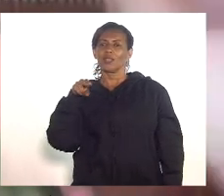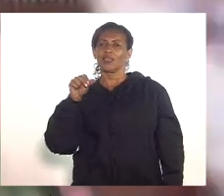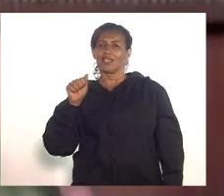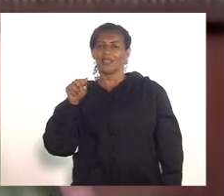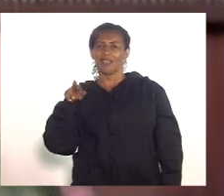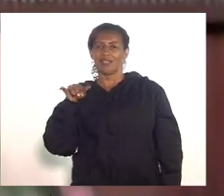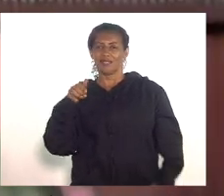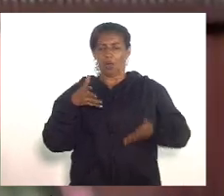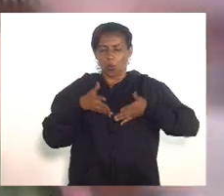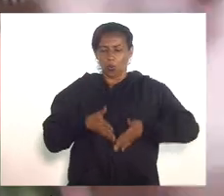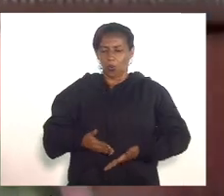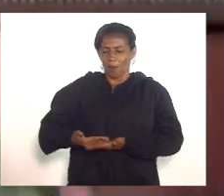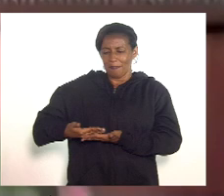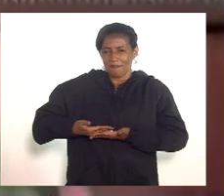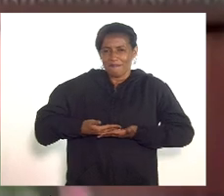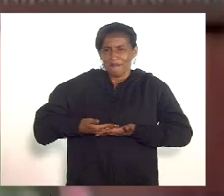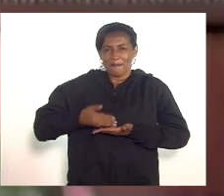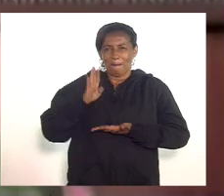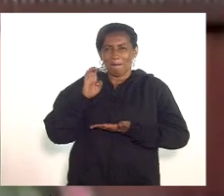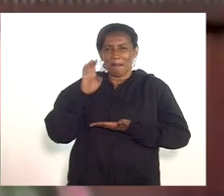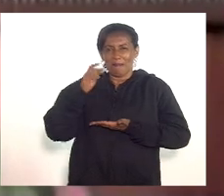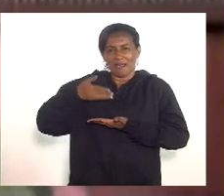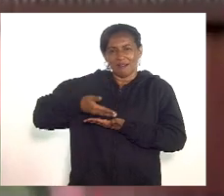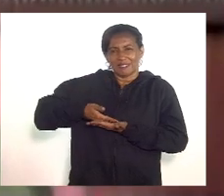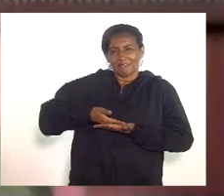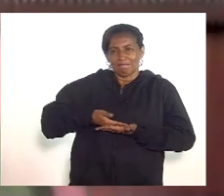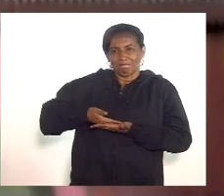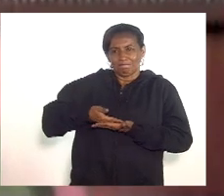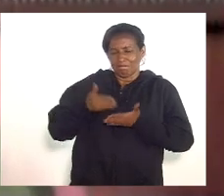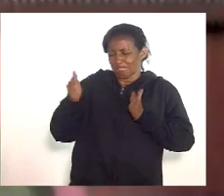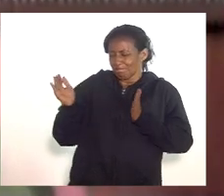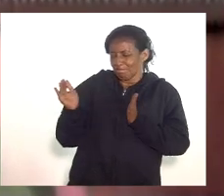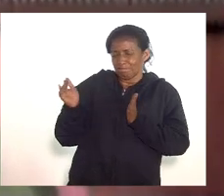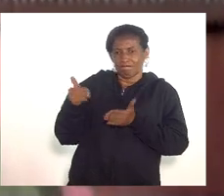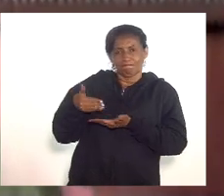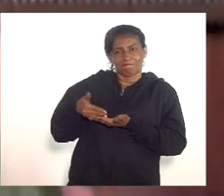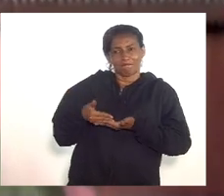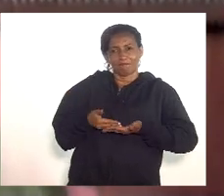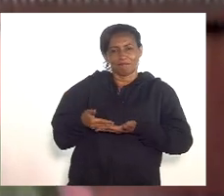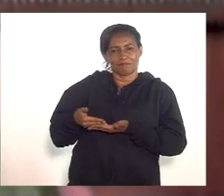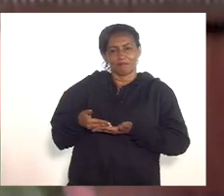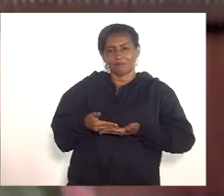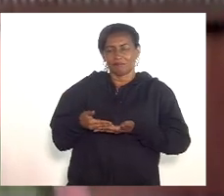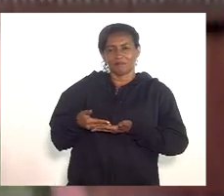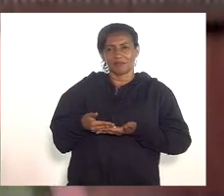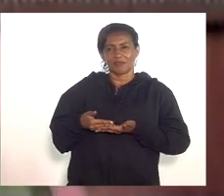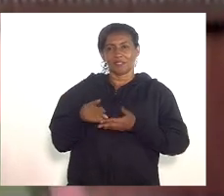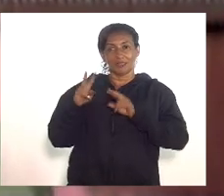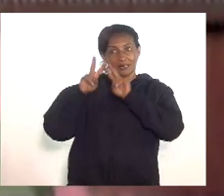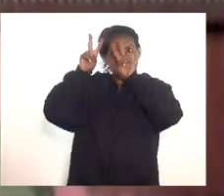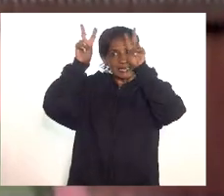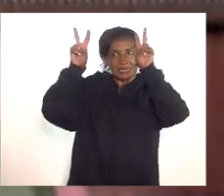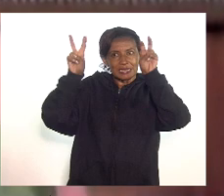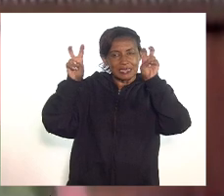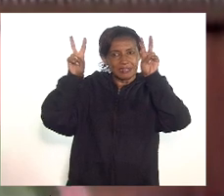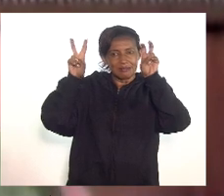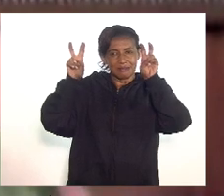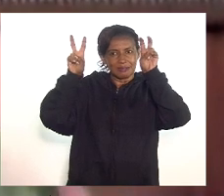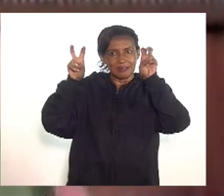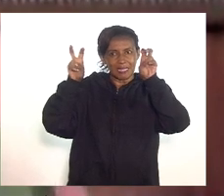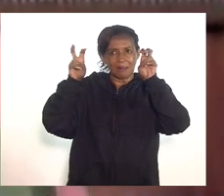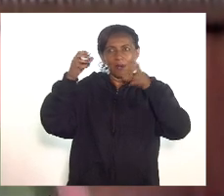ainda nesse terror que são que é esse tema da